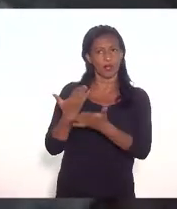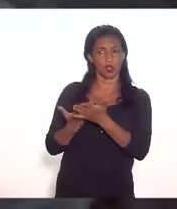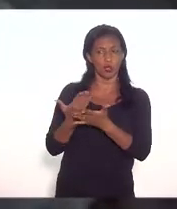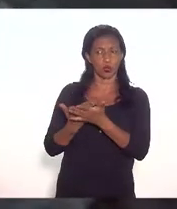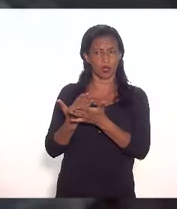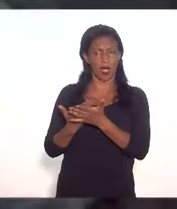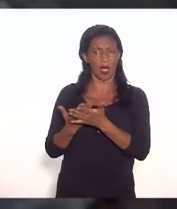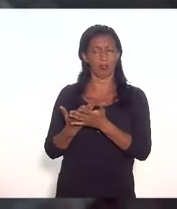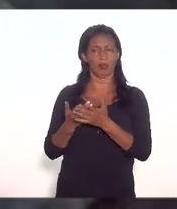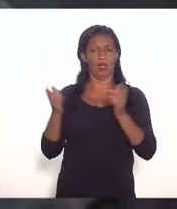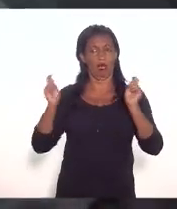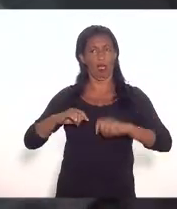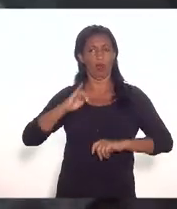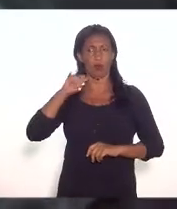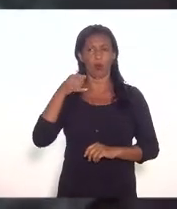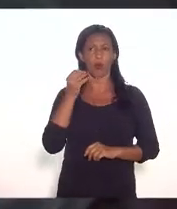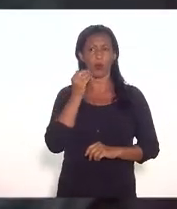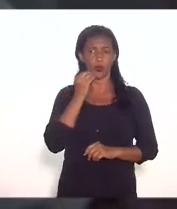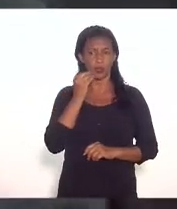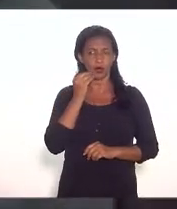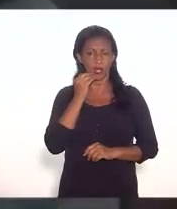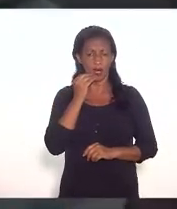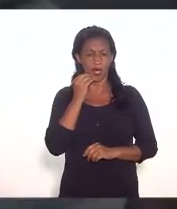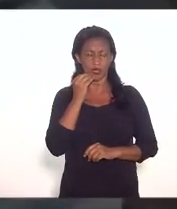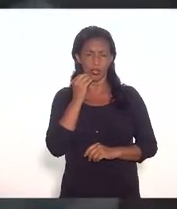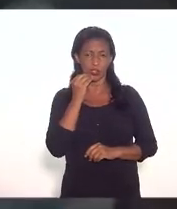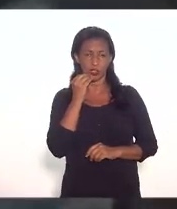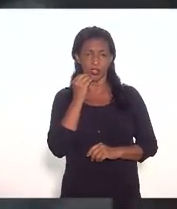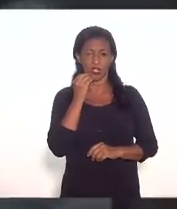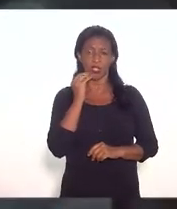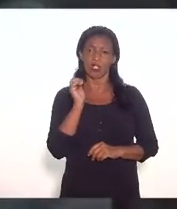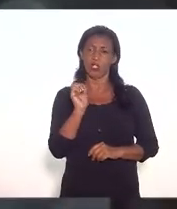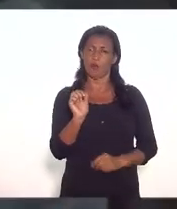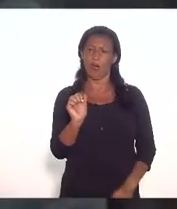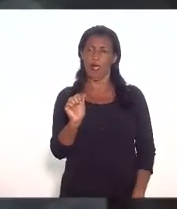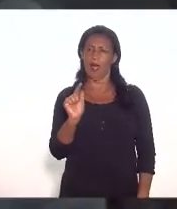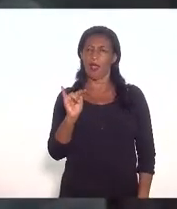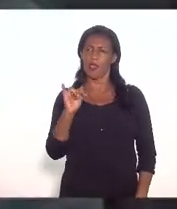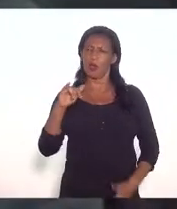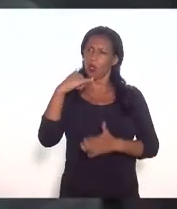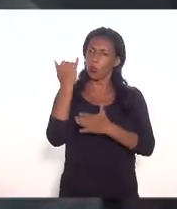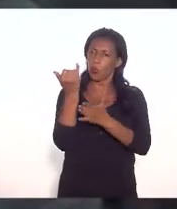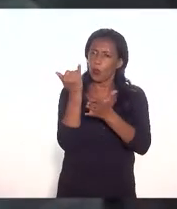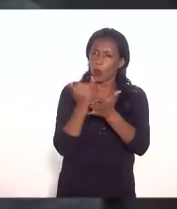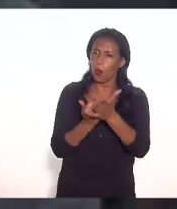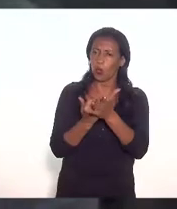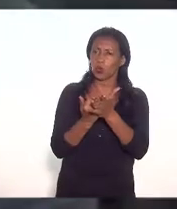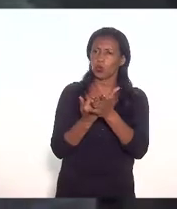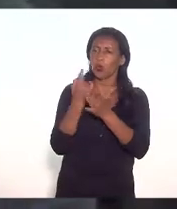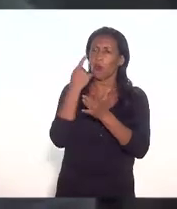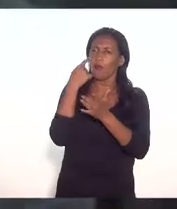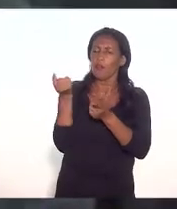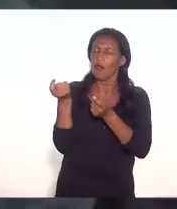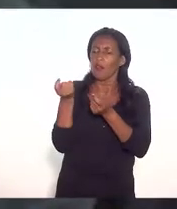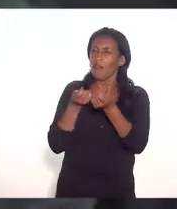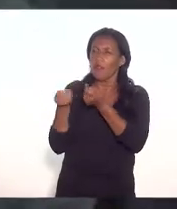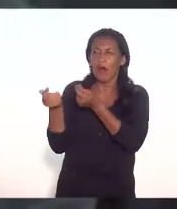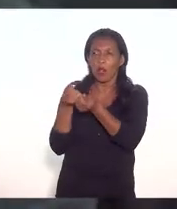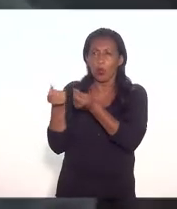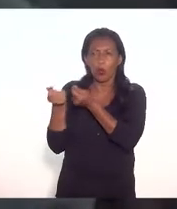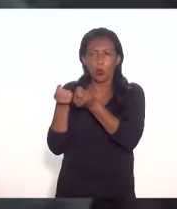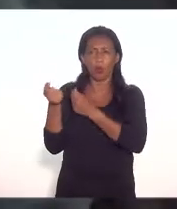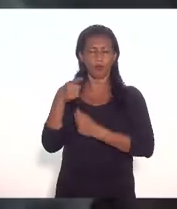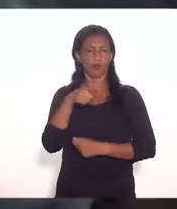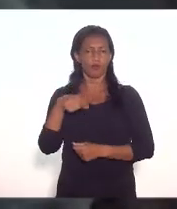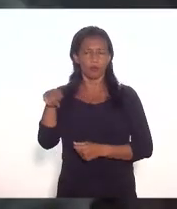possibilidade de modulação de alíquota para ao sabor de mercado você poder fazer